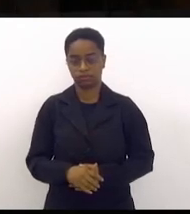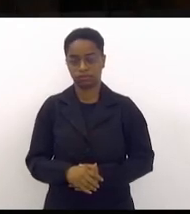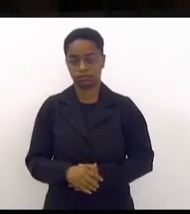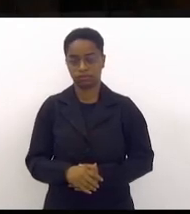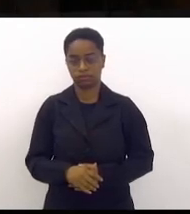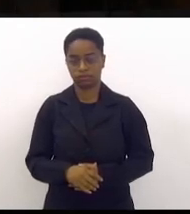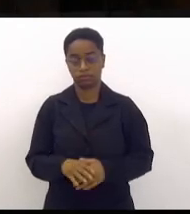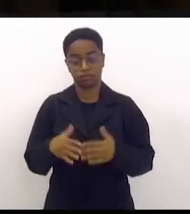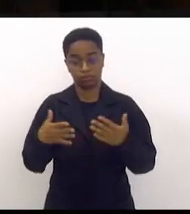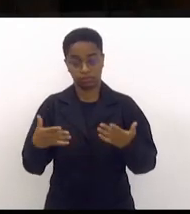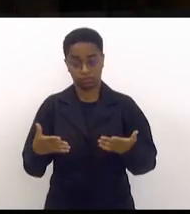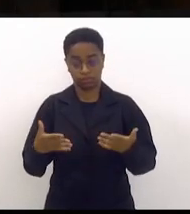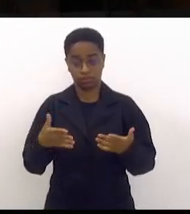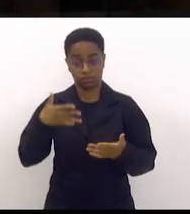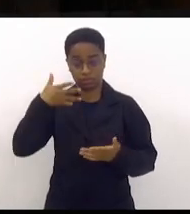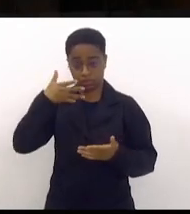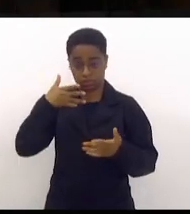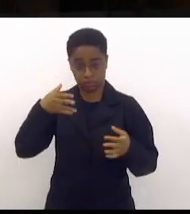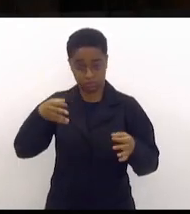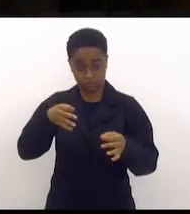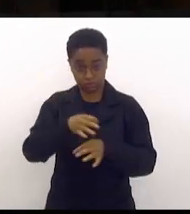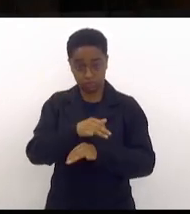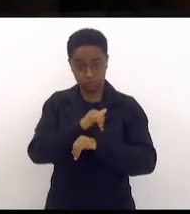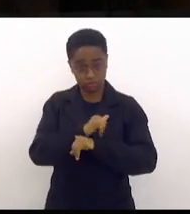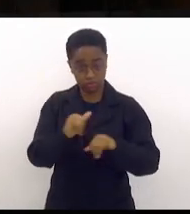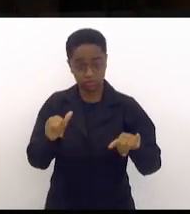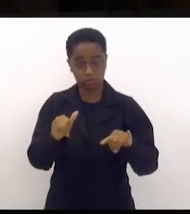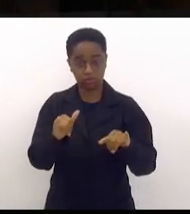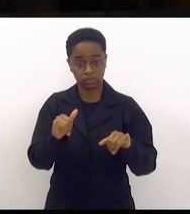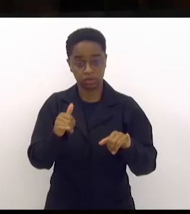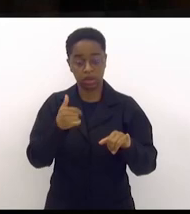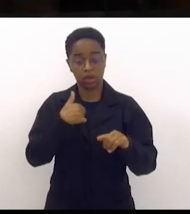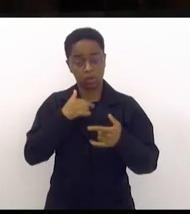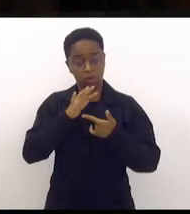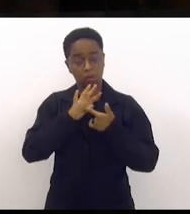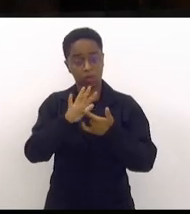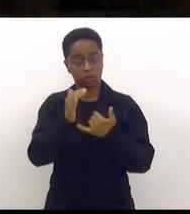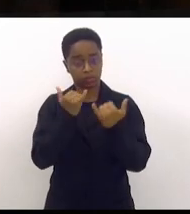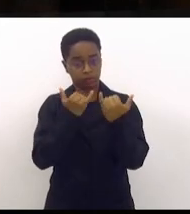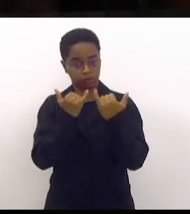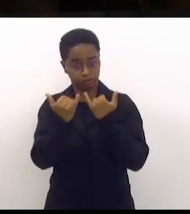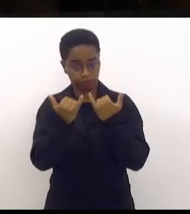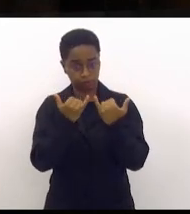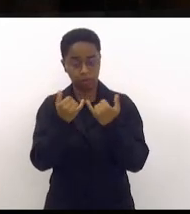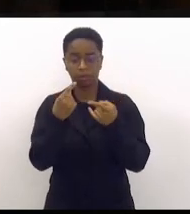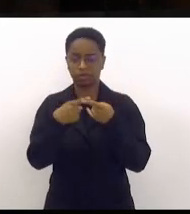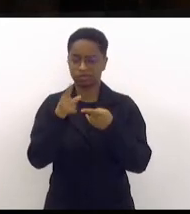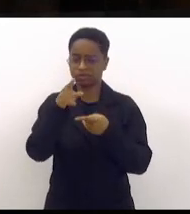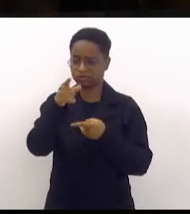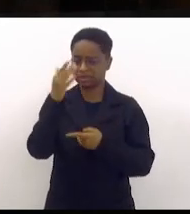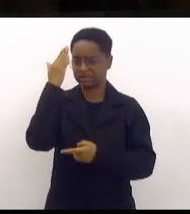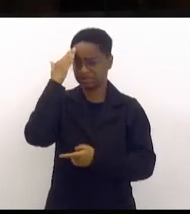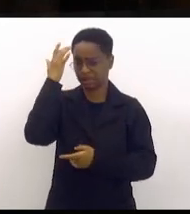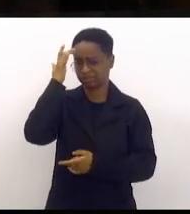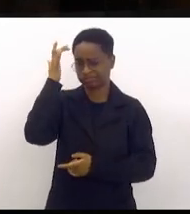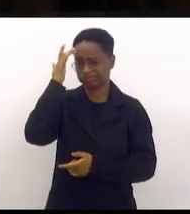Dito isso, senhor presidente, trouxe esses números, o senhor é bom de conta,